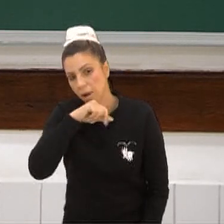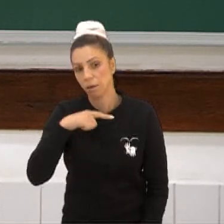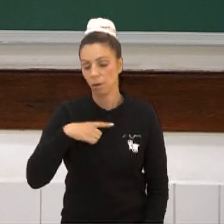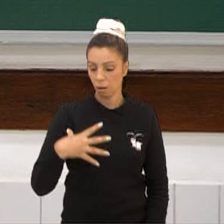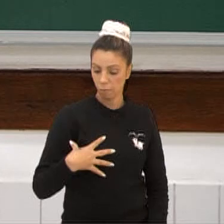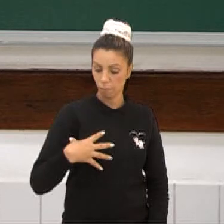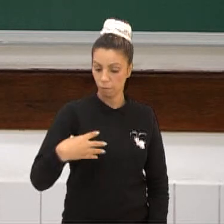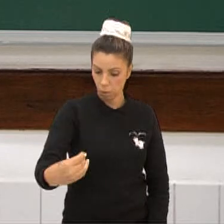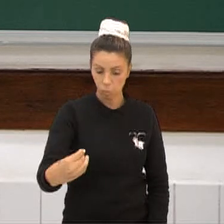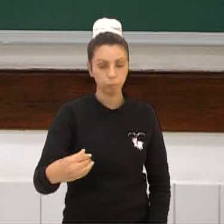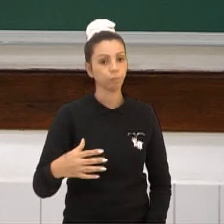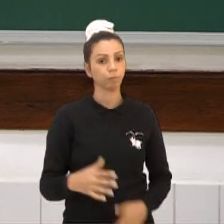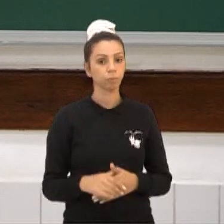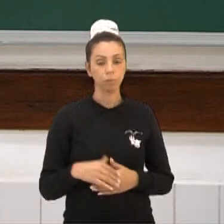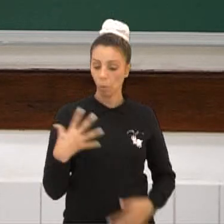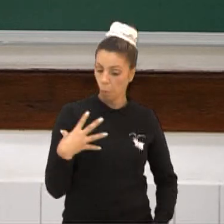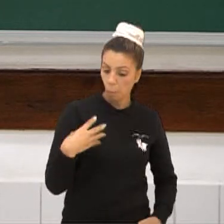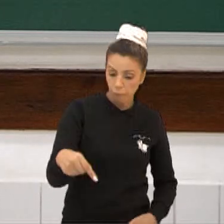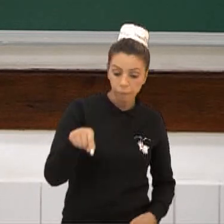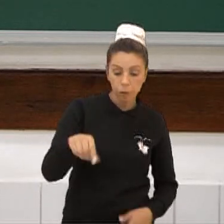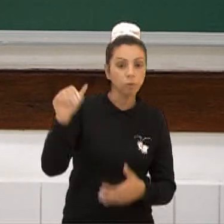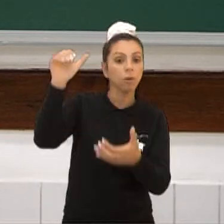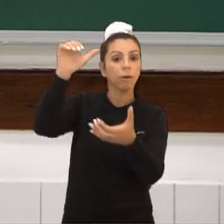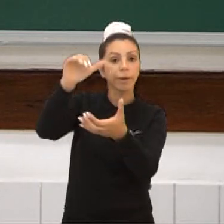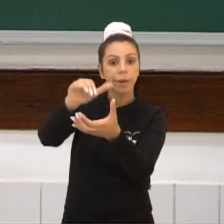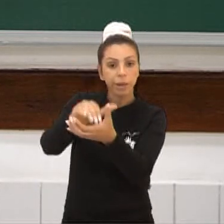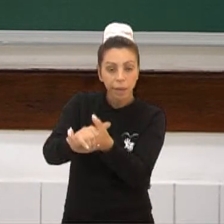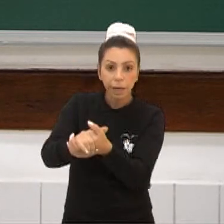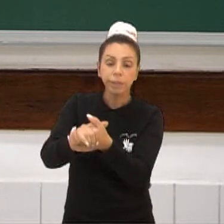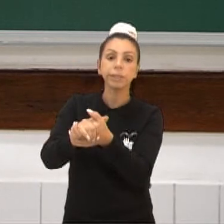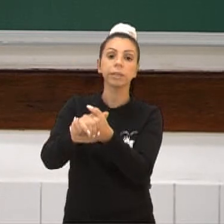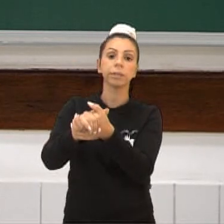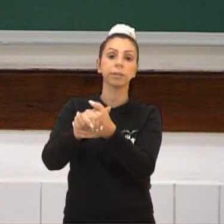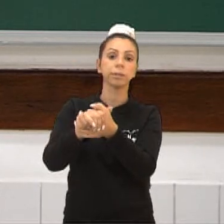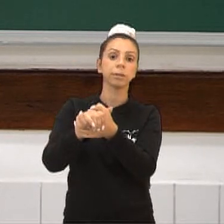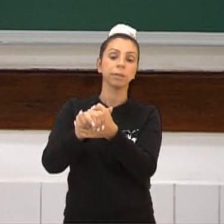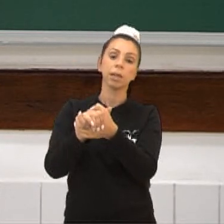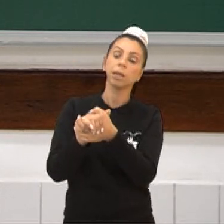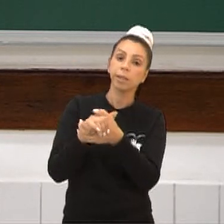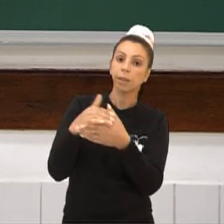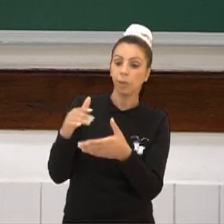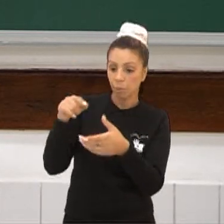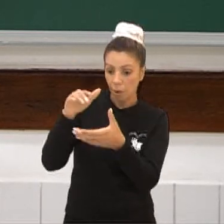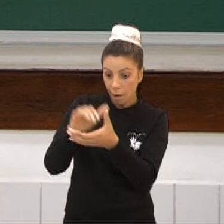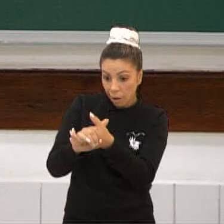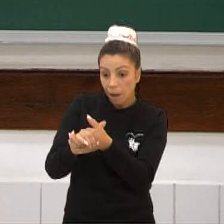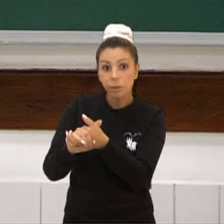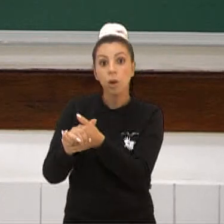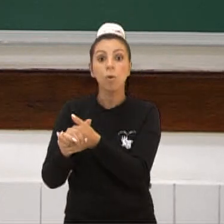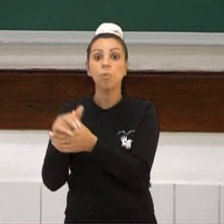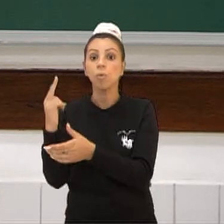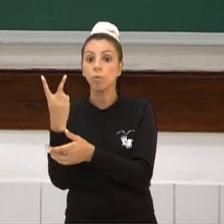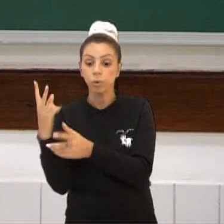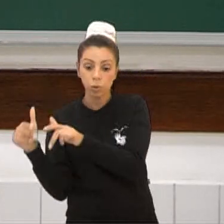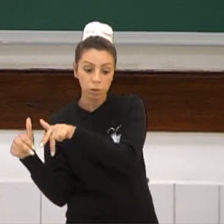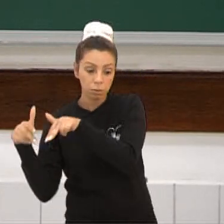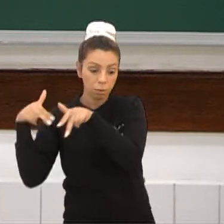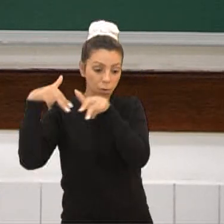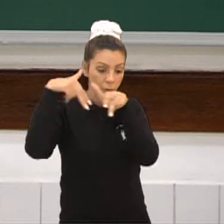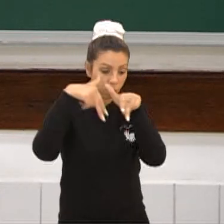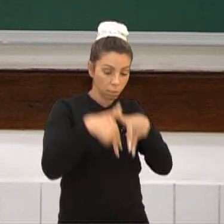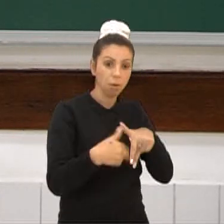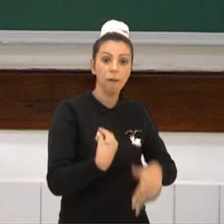casa, esse meu filho, ele vem com a sua esposa e mora junto à minha tribo. Eu tenho uma filha lá, casa,